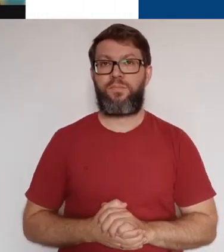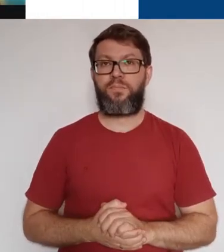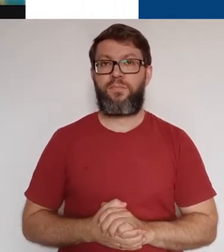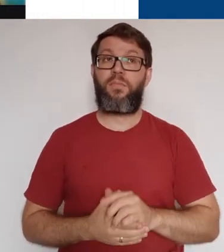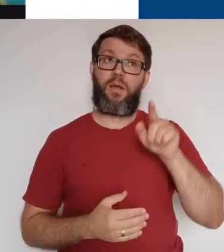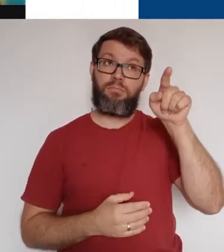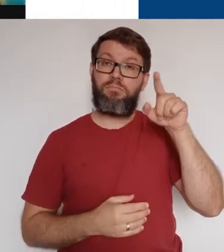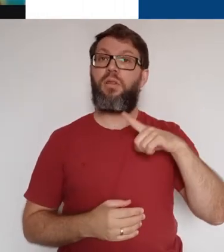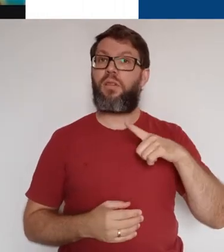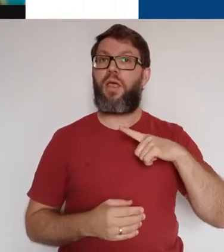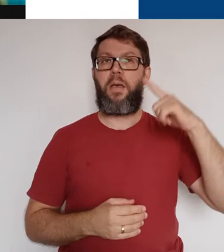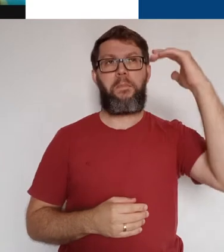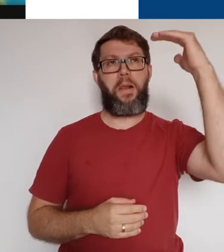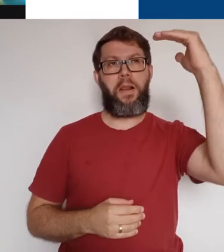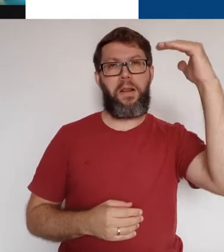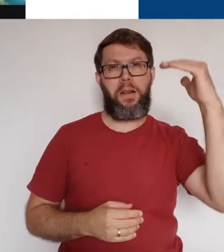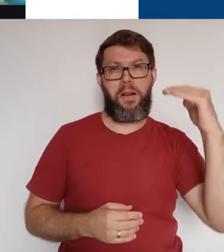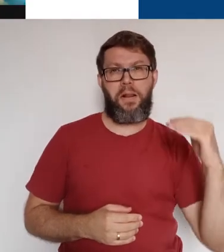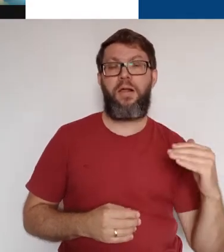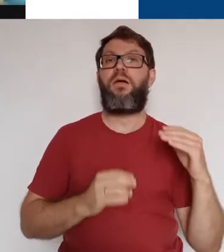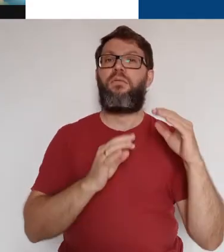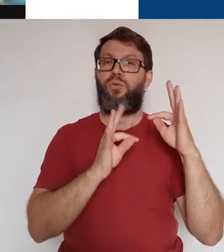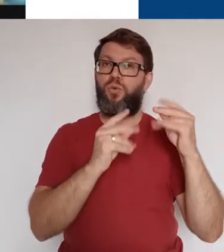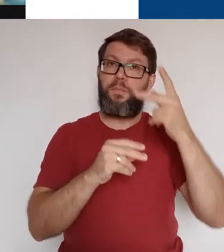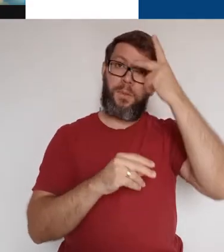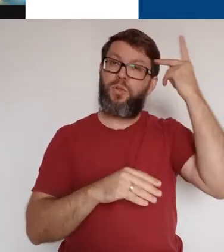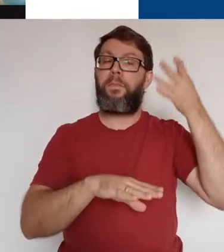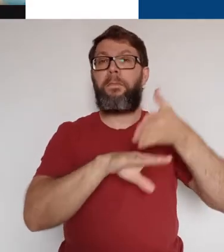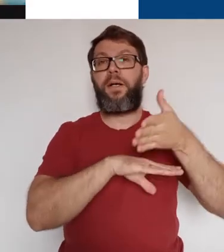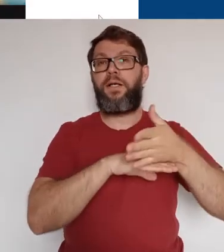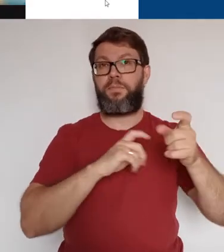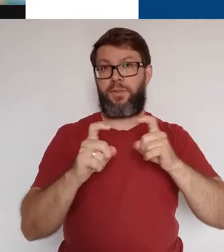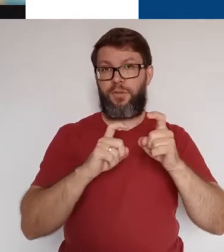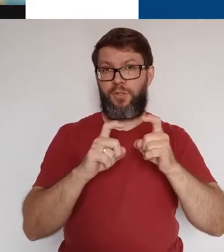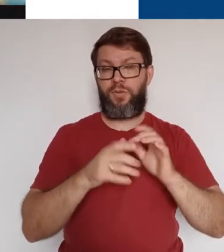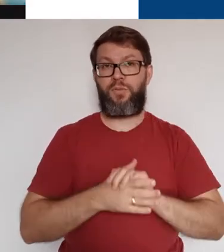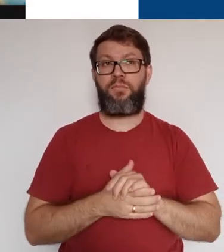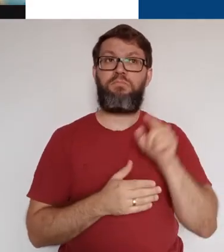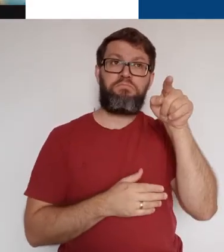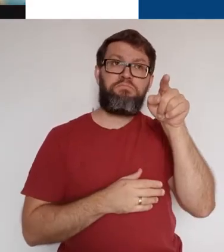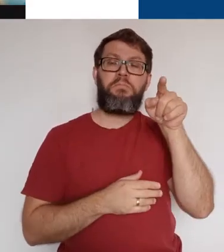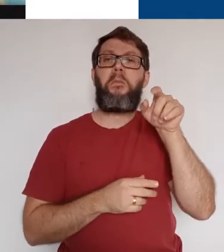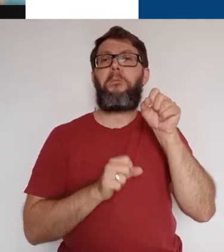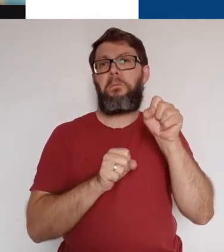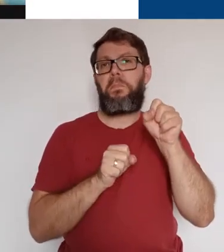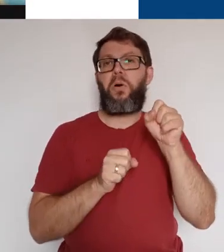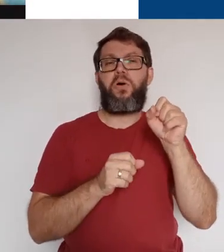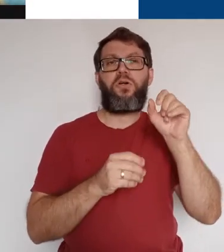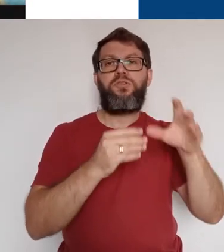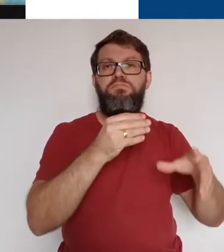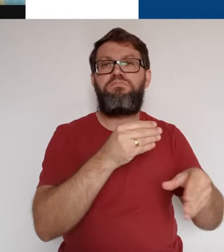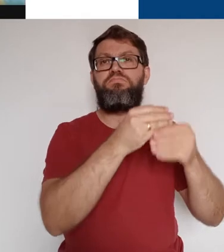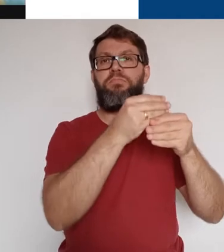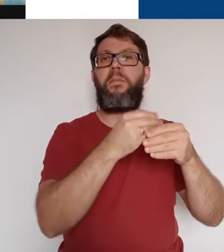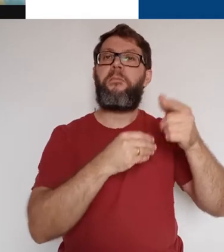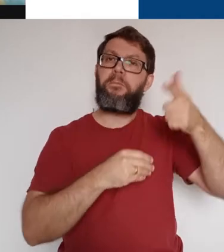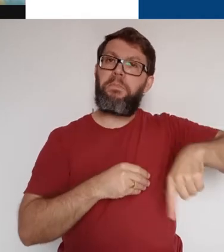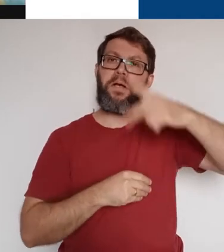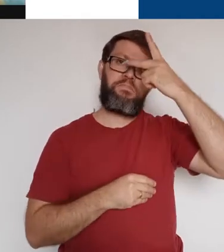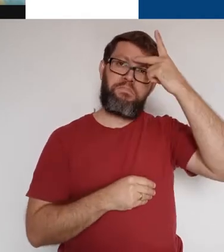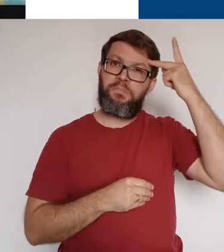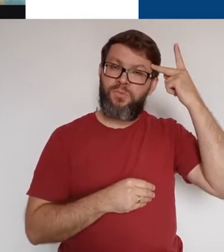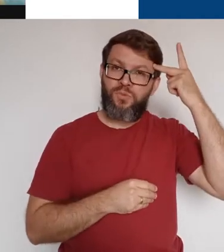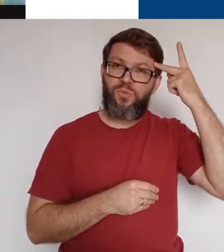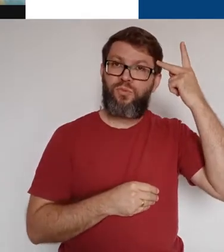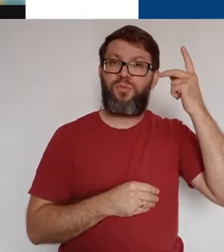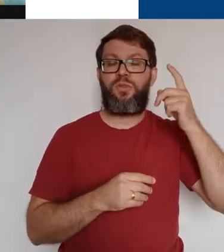Aqui nós temos a lista dos participantes de uma reunião. Nesse espaço, nós podemos adicionar novas pessoas à nossa reunião,